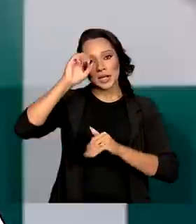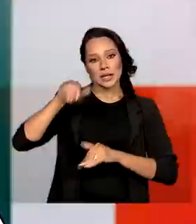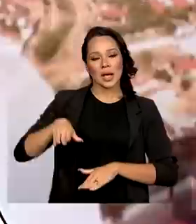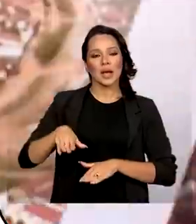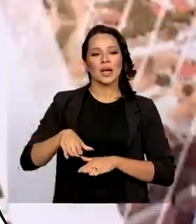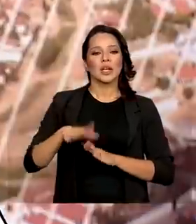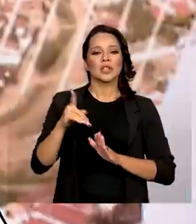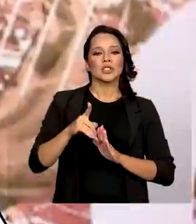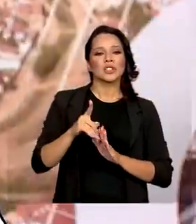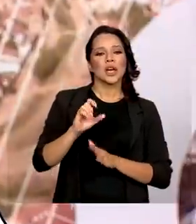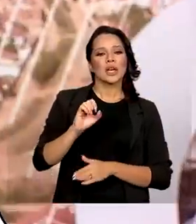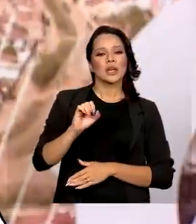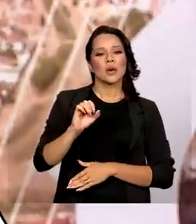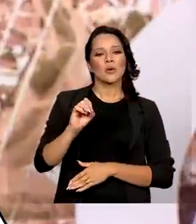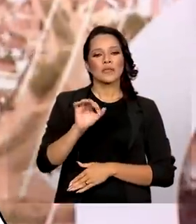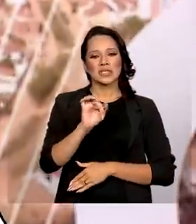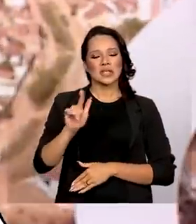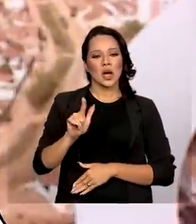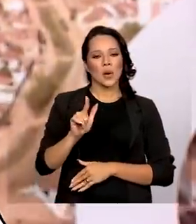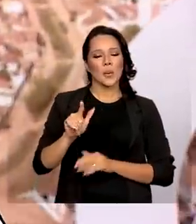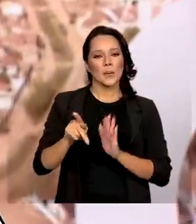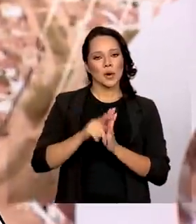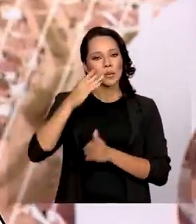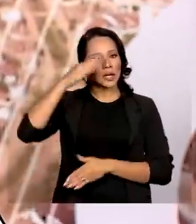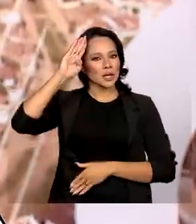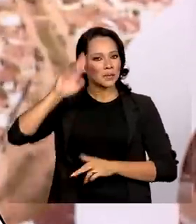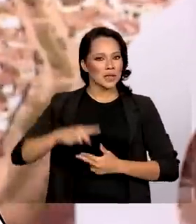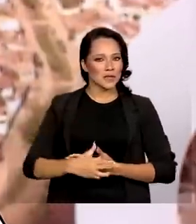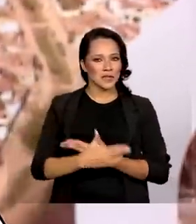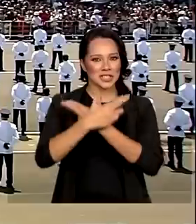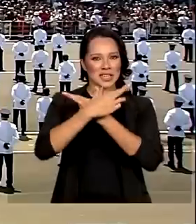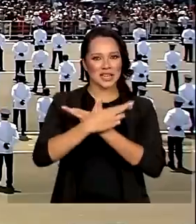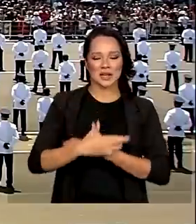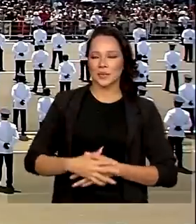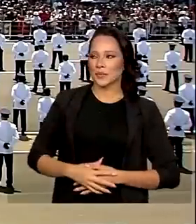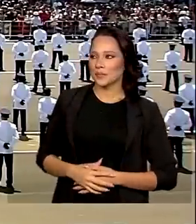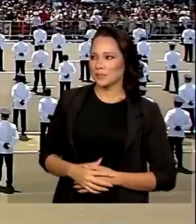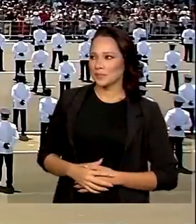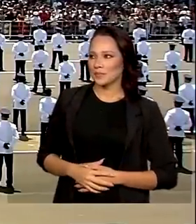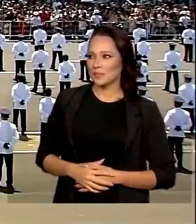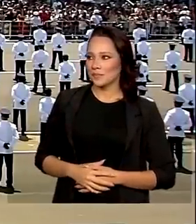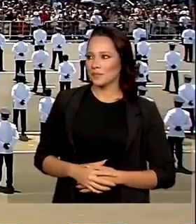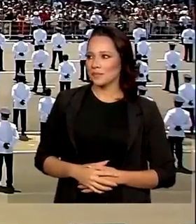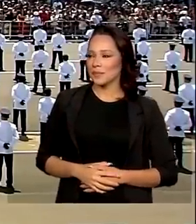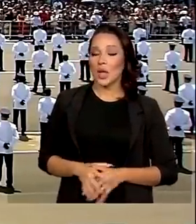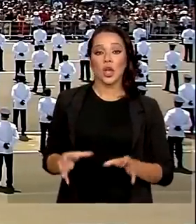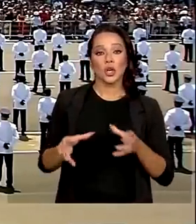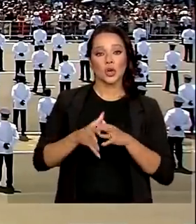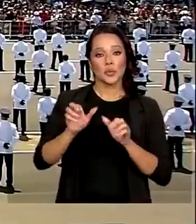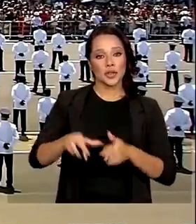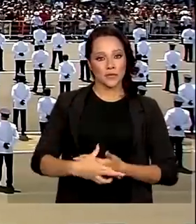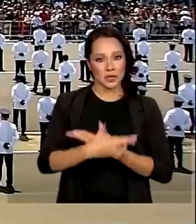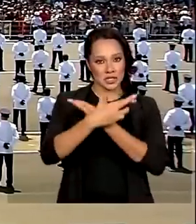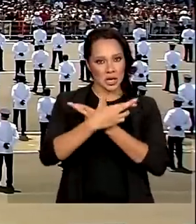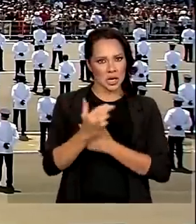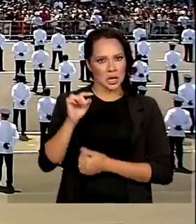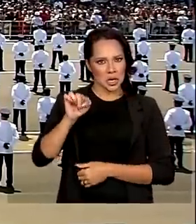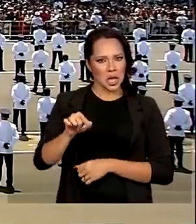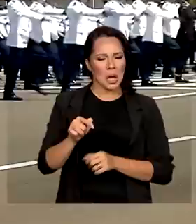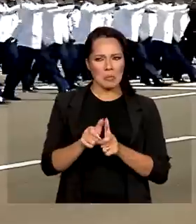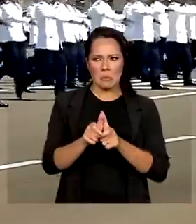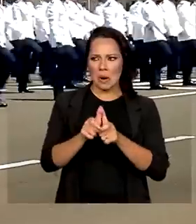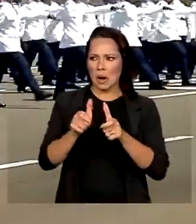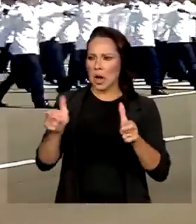declaração de aspirantes a oficiais da Academia da Força Aérea. A Academia da Força Aérea é o maior